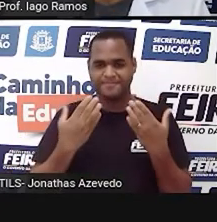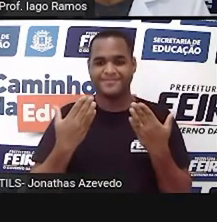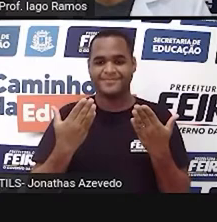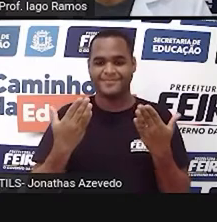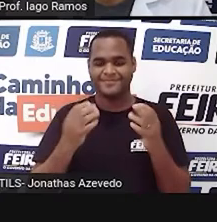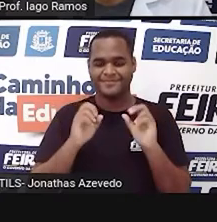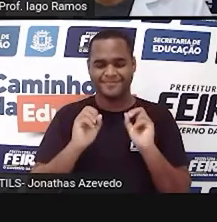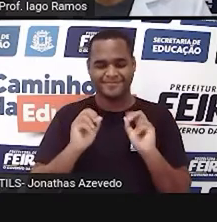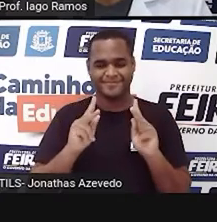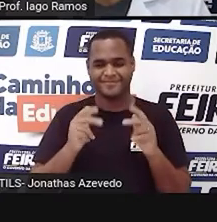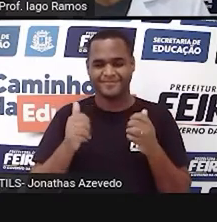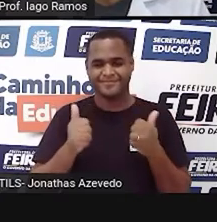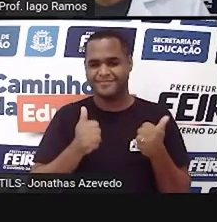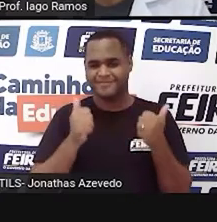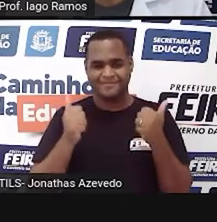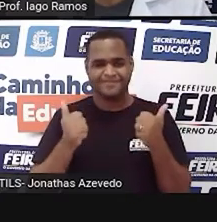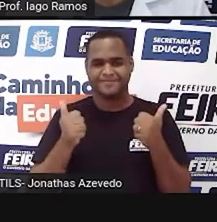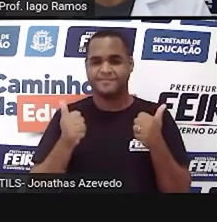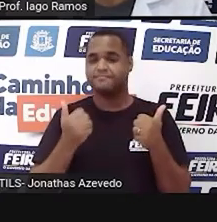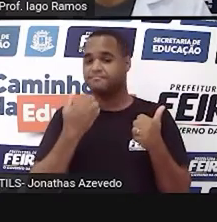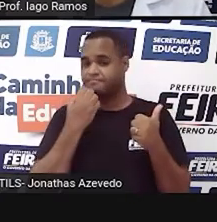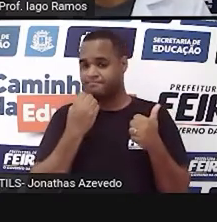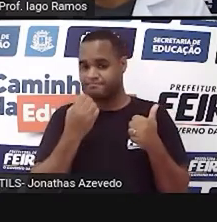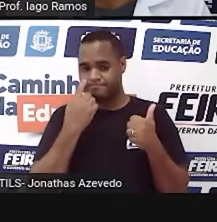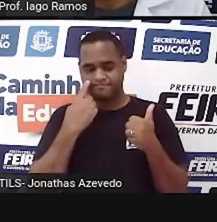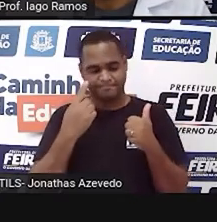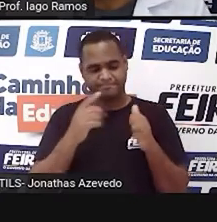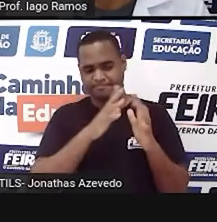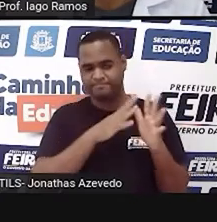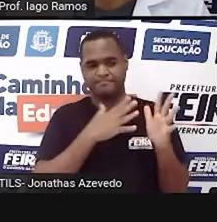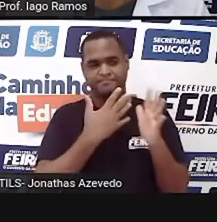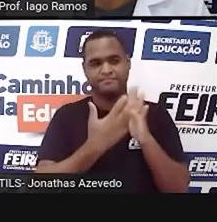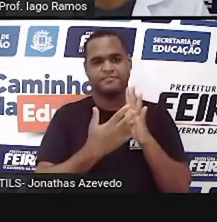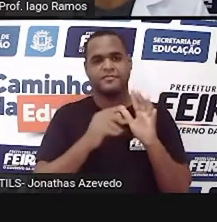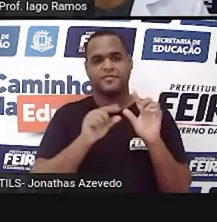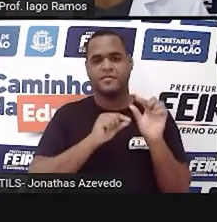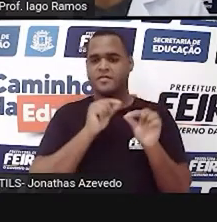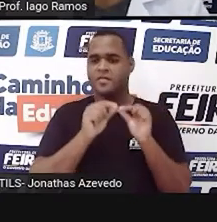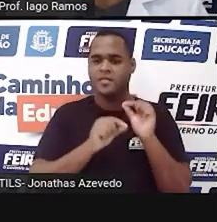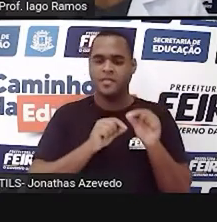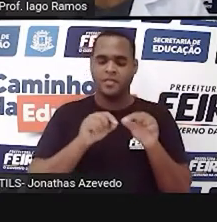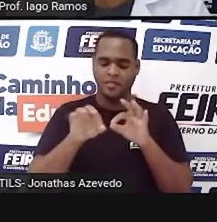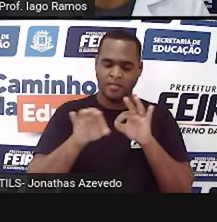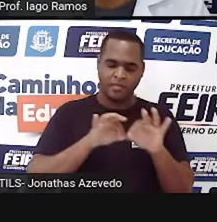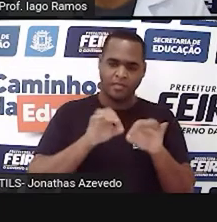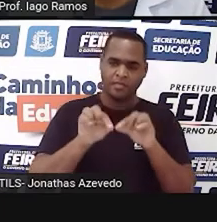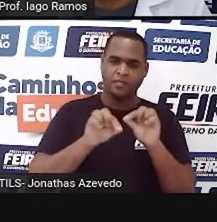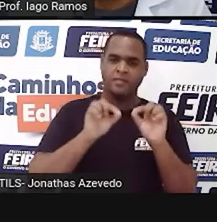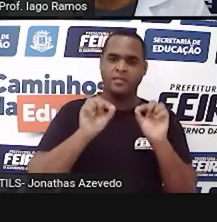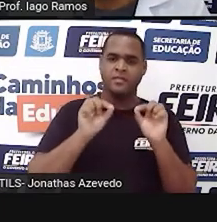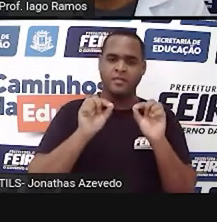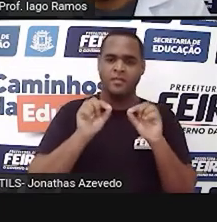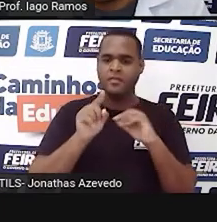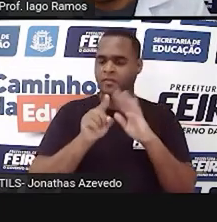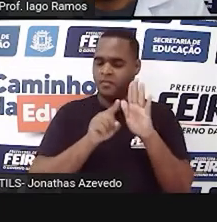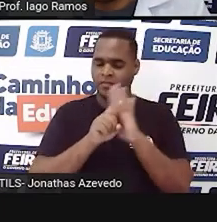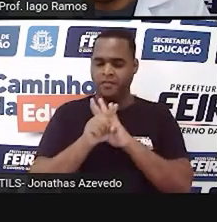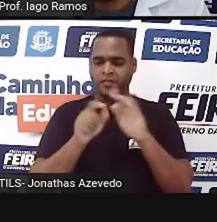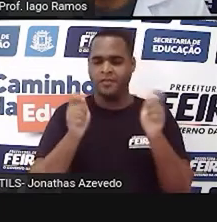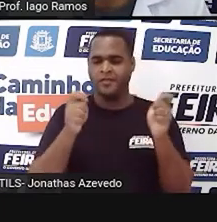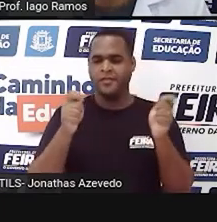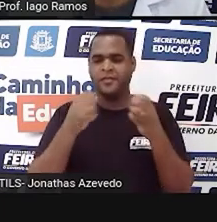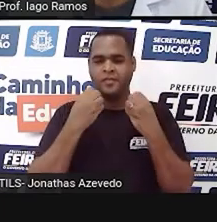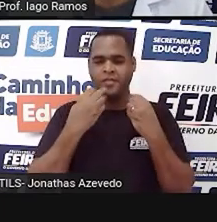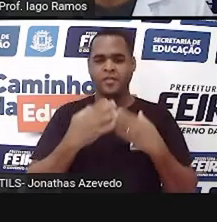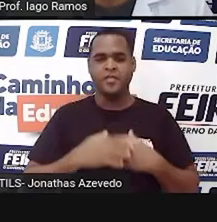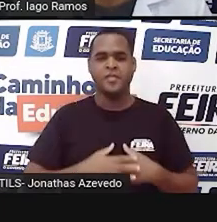é isso aí. Com base nessa tabela, o que é que a gente pode fazer? A gente pode fazer algumas perguntas, né?